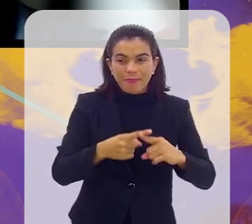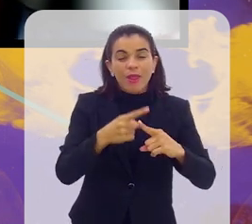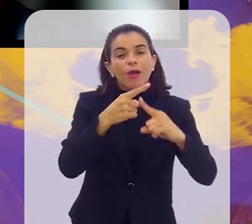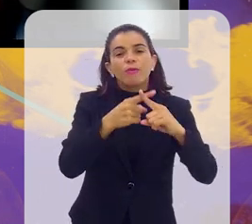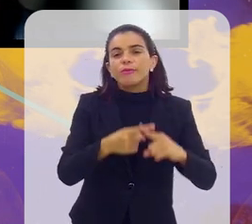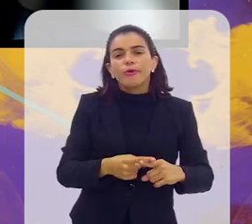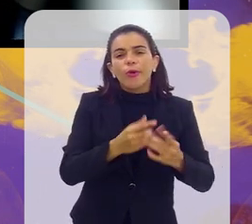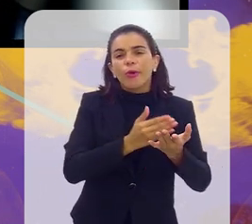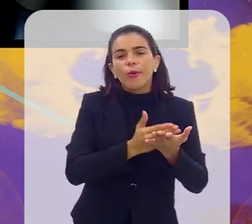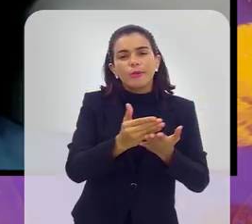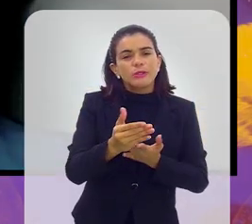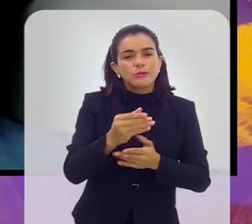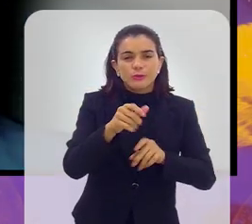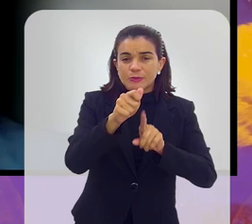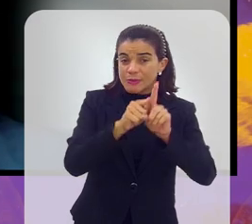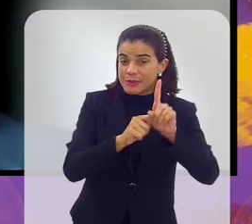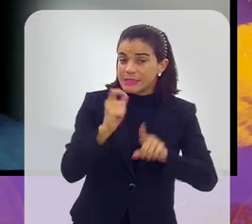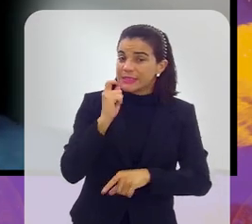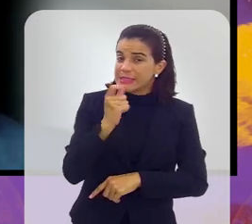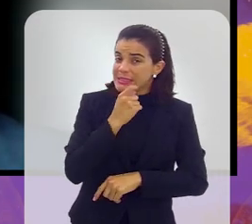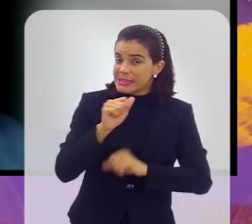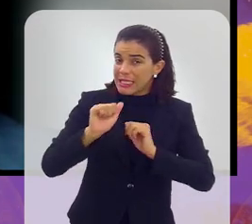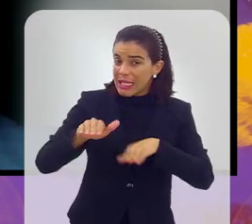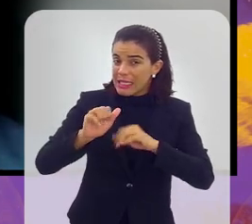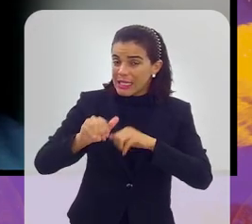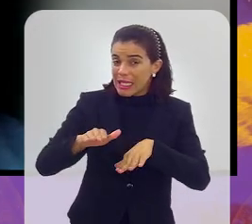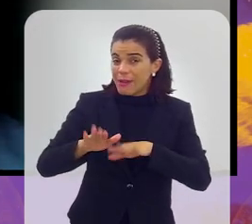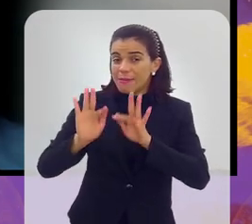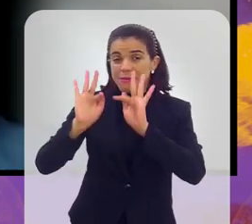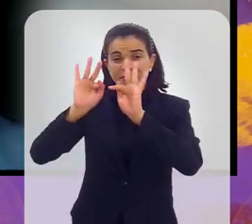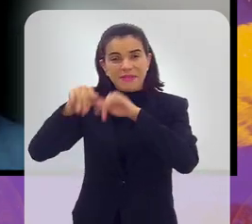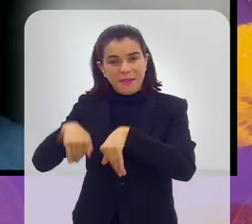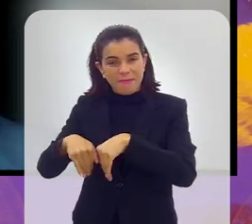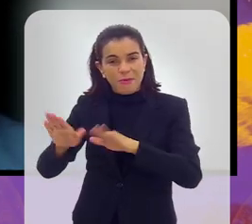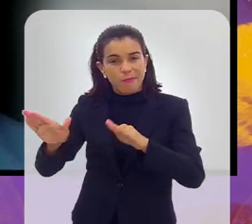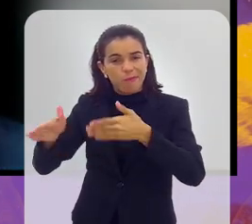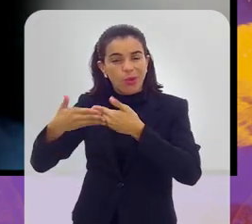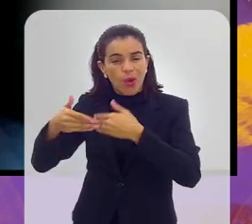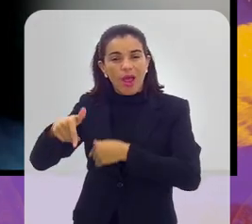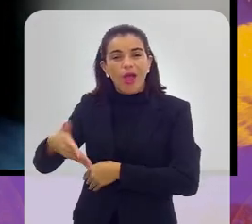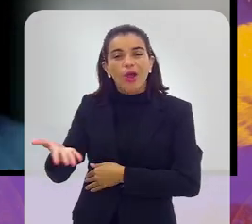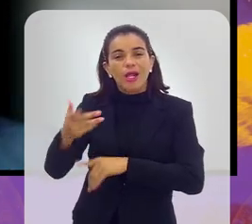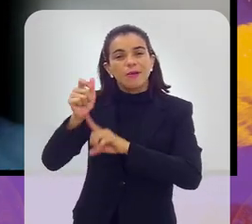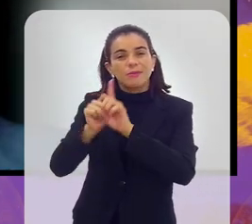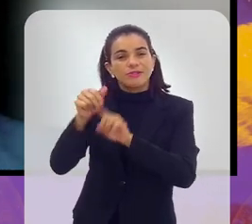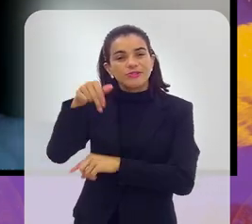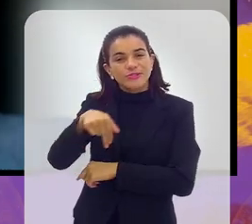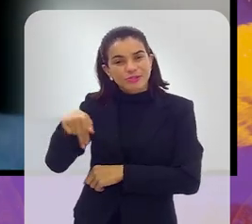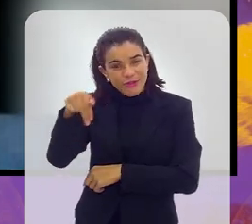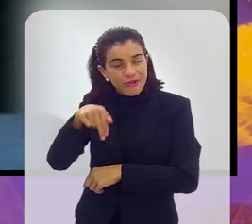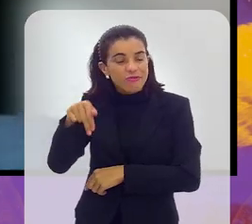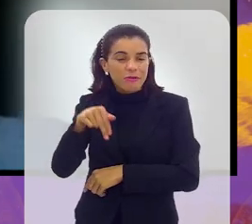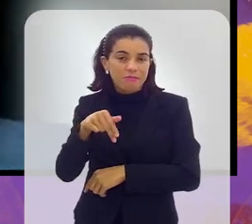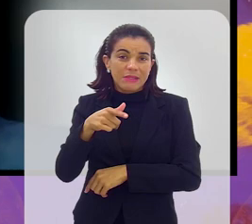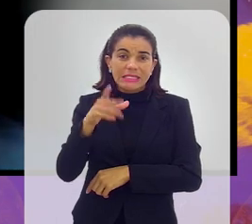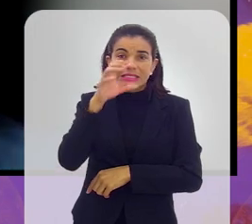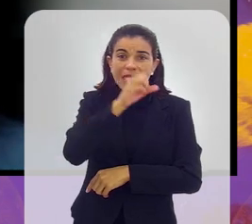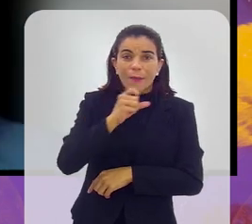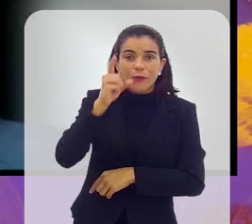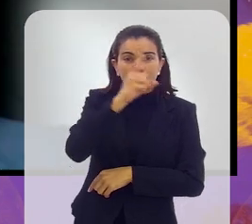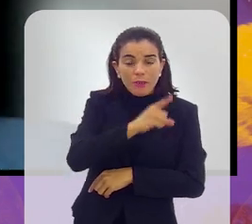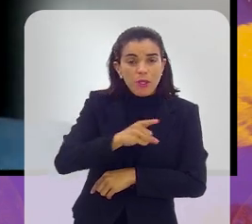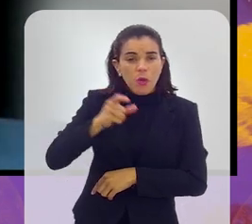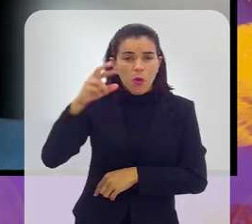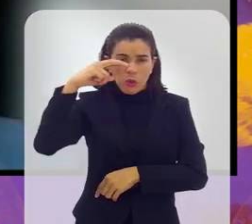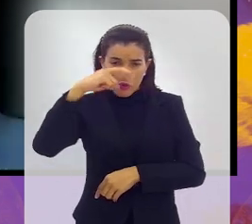a competição aconteceu, começou em setembro mais ou menos, terminou agora em novembro, e todos os finais de semana tiveram jogos, e em todos